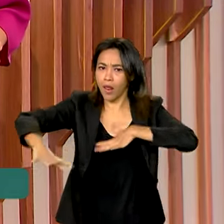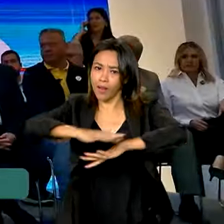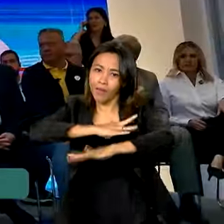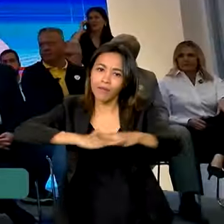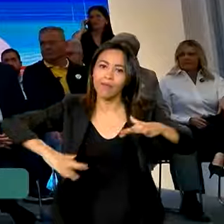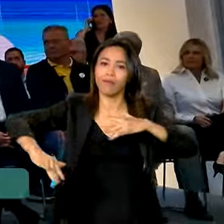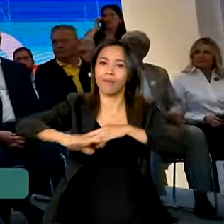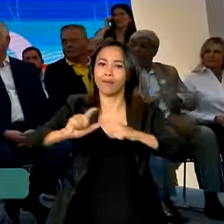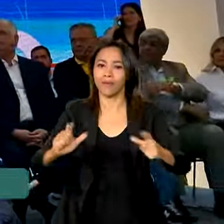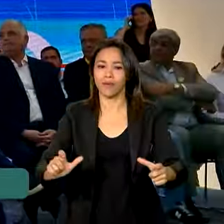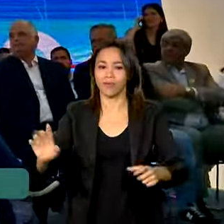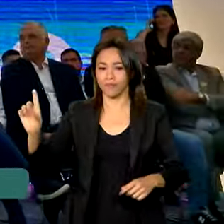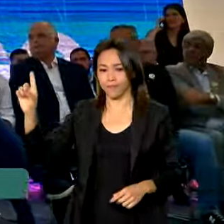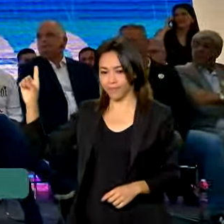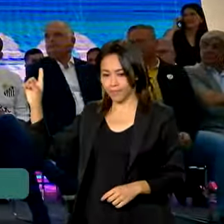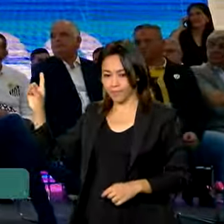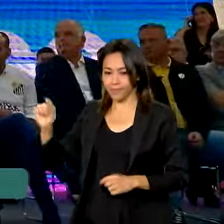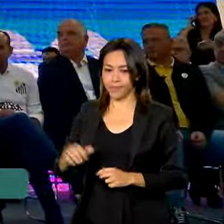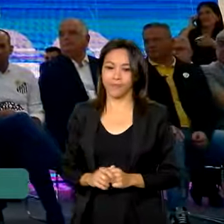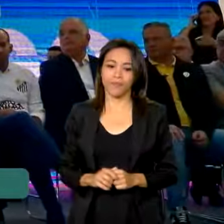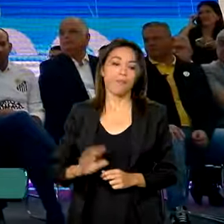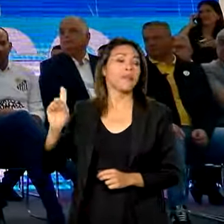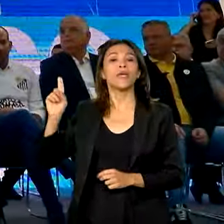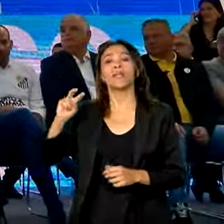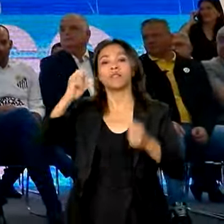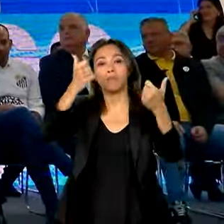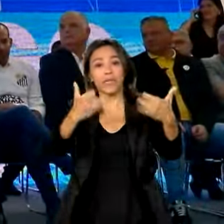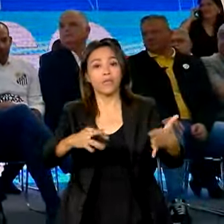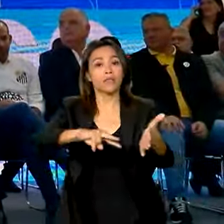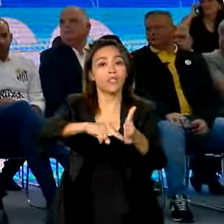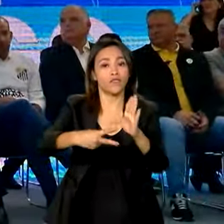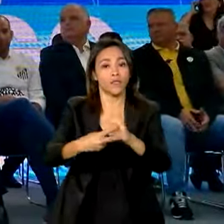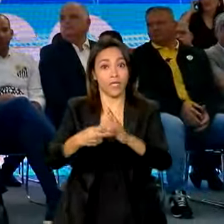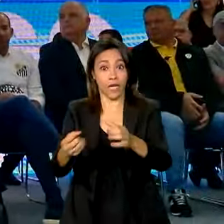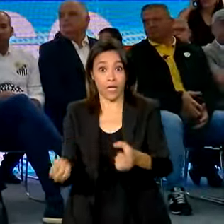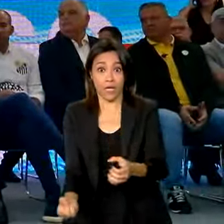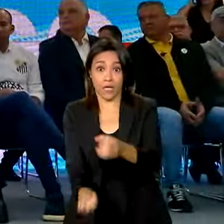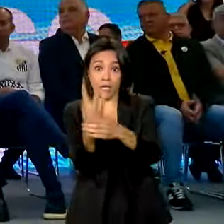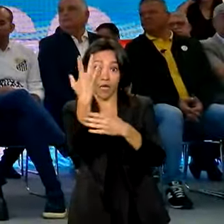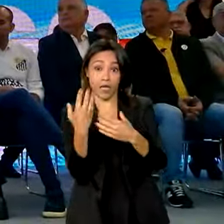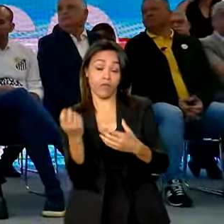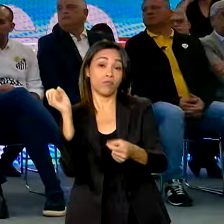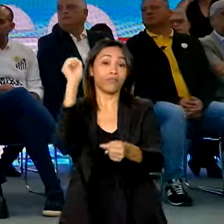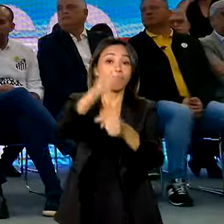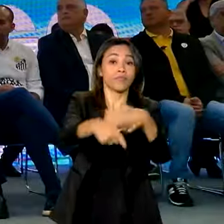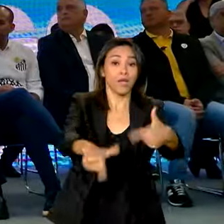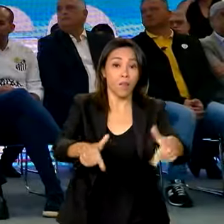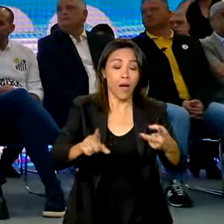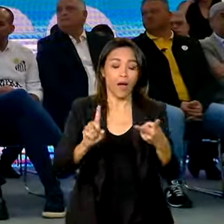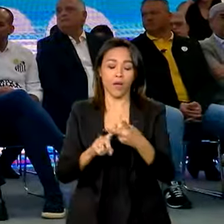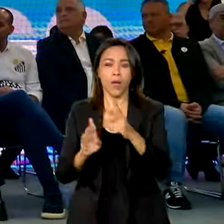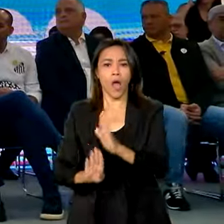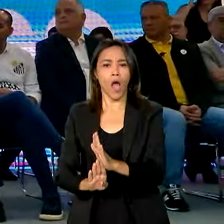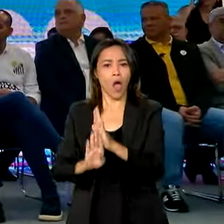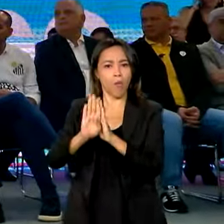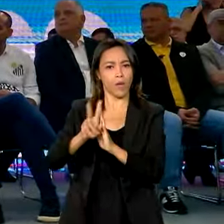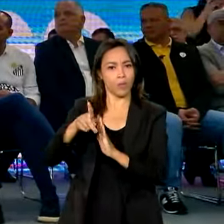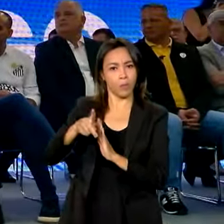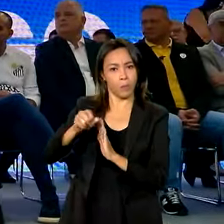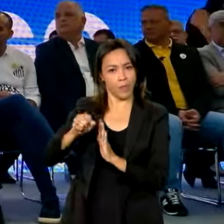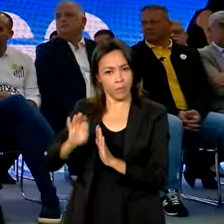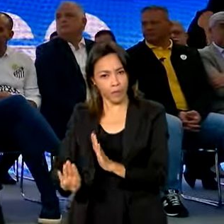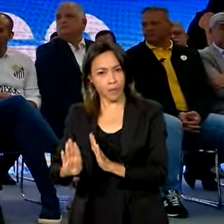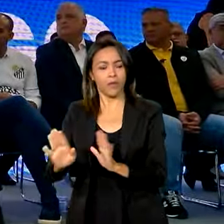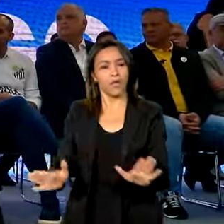Isso significa emprego, crescimento do PIB, melhoria da renda da população.